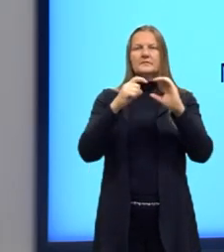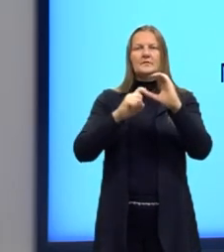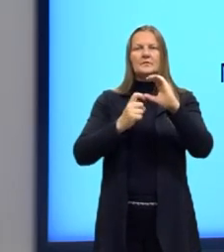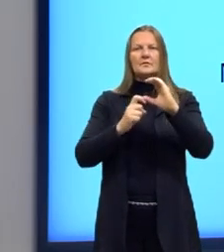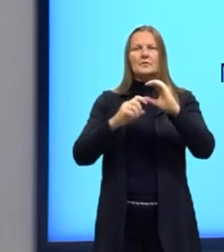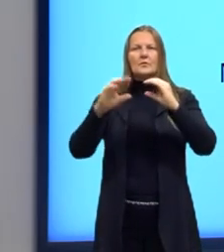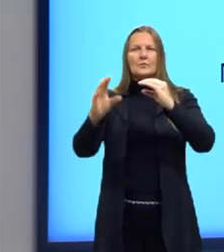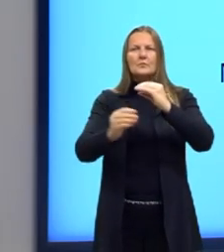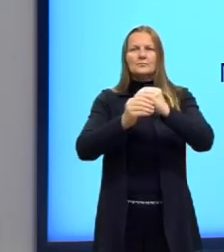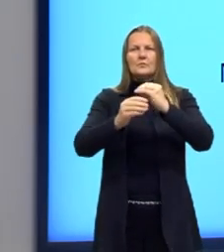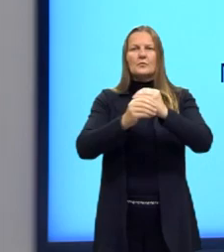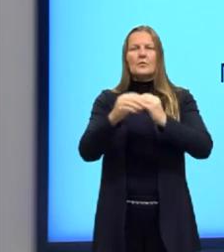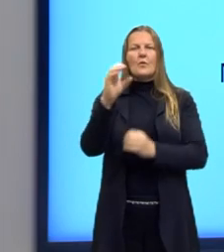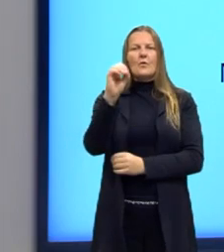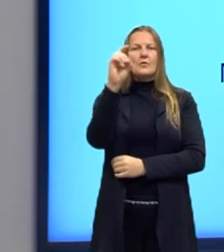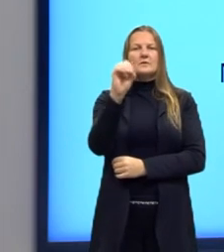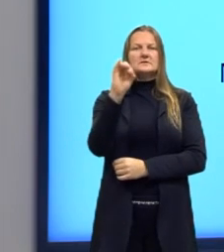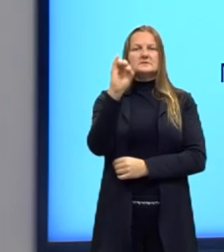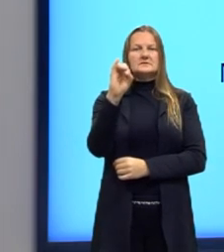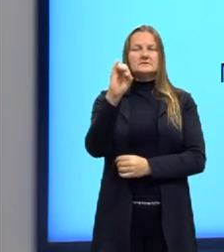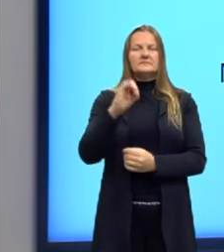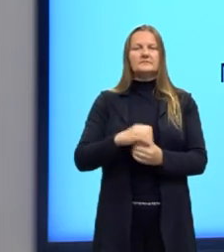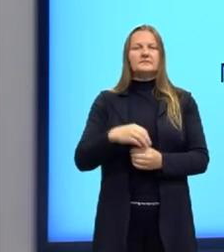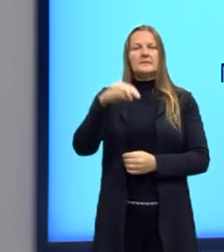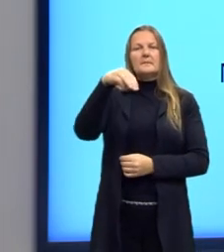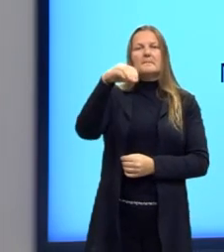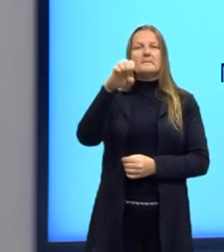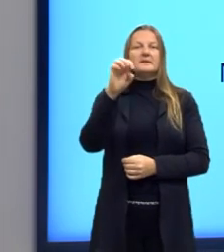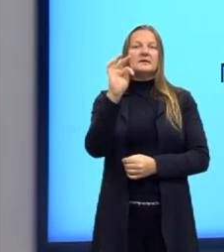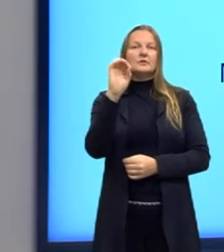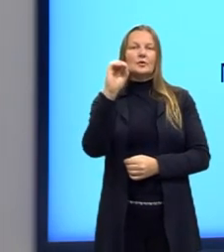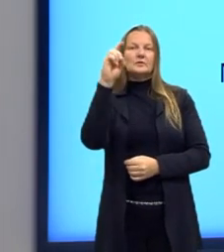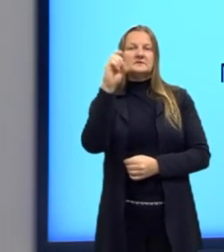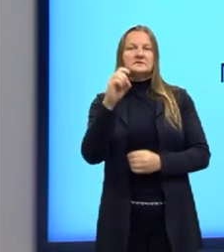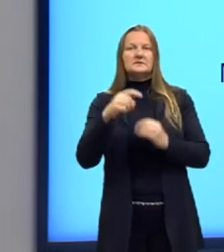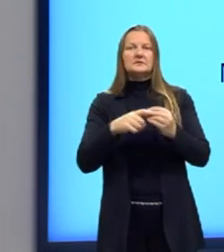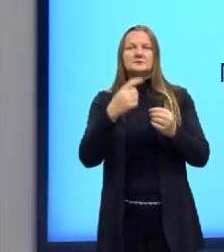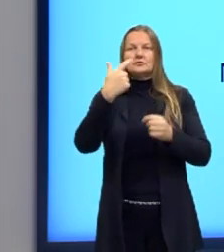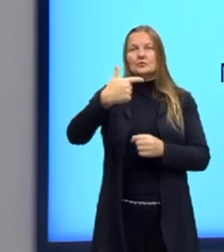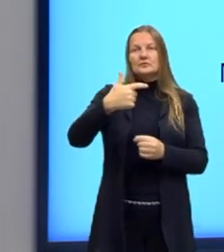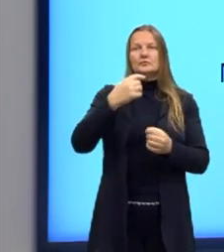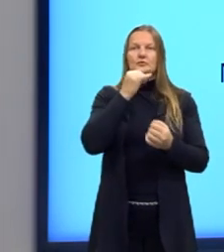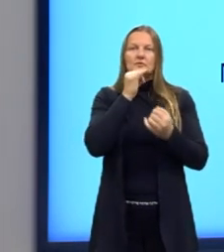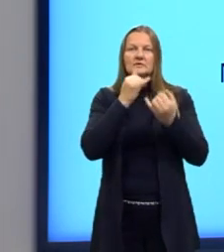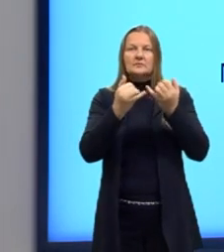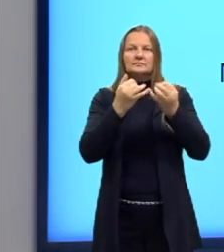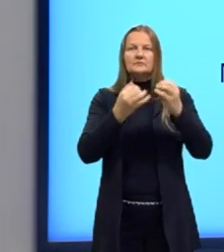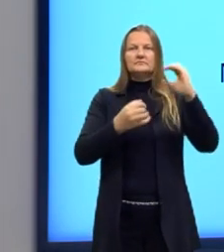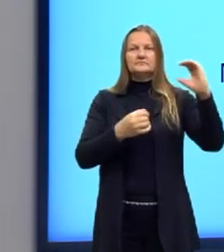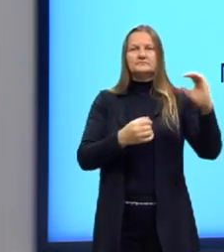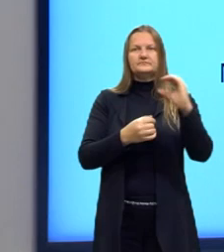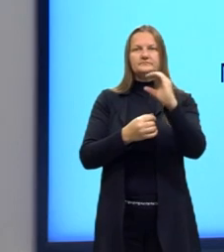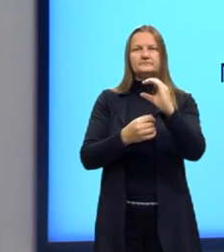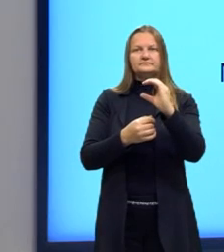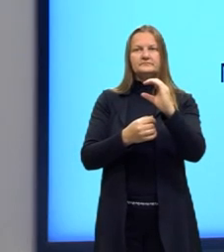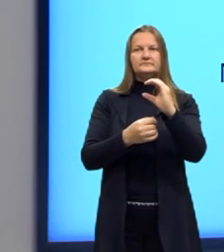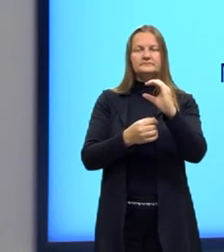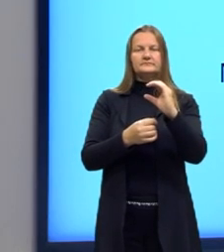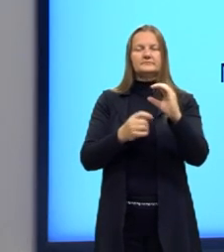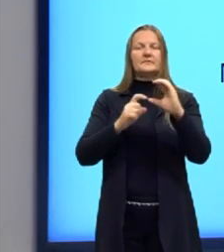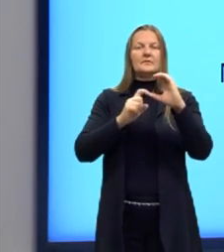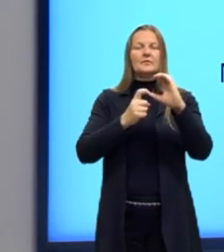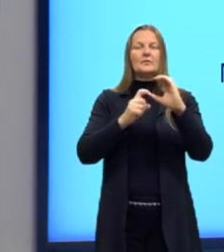adiciono ox. Então, é um metox. E assim, o segundo, a segunda cadeia, eu vou dar nome como se fosse um